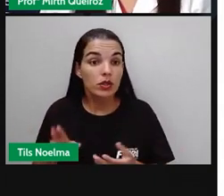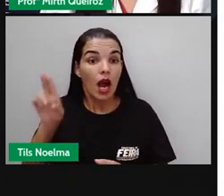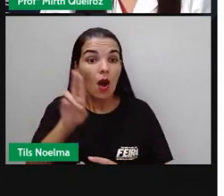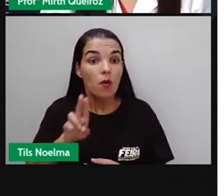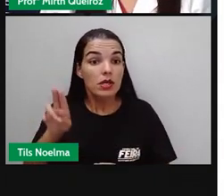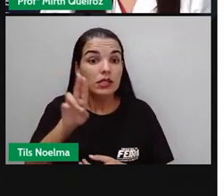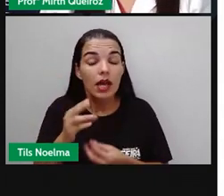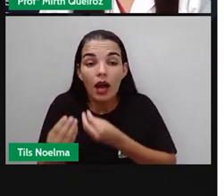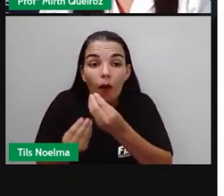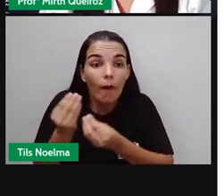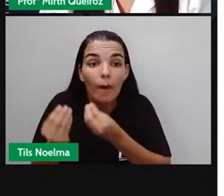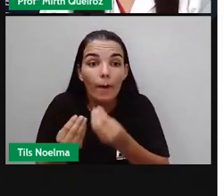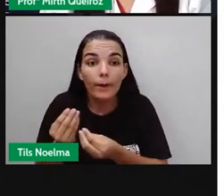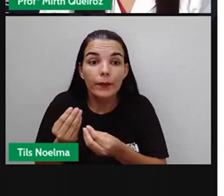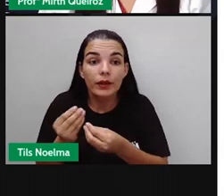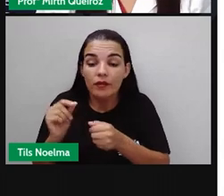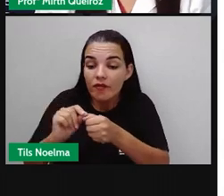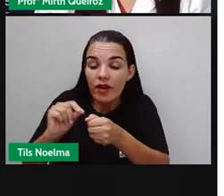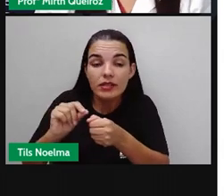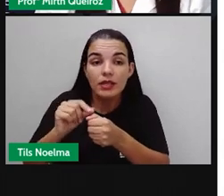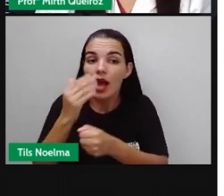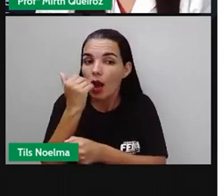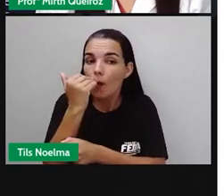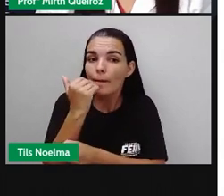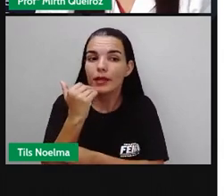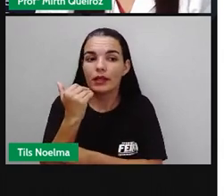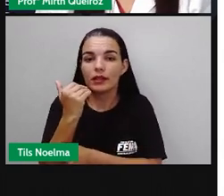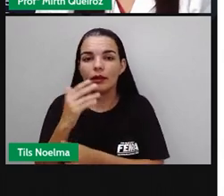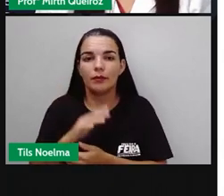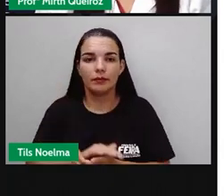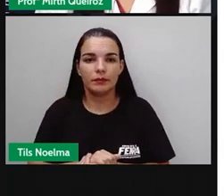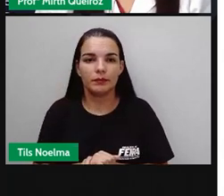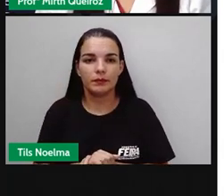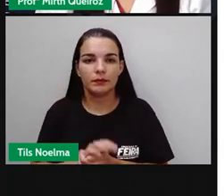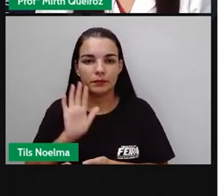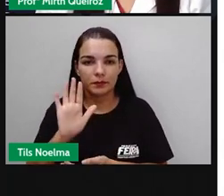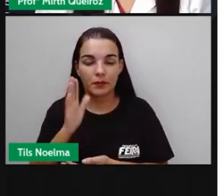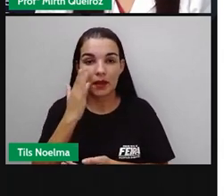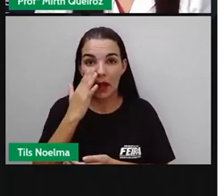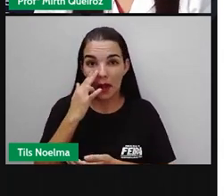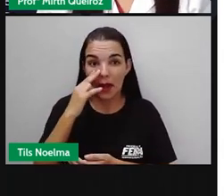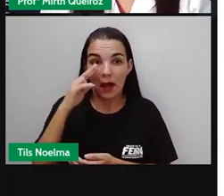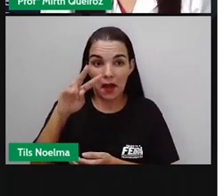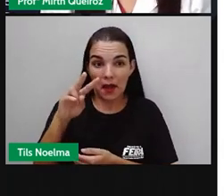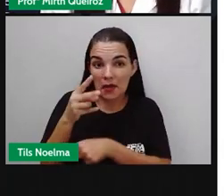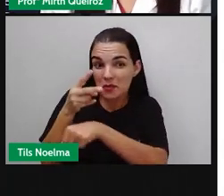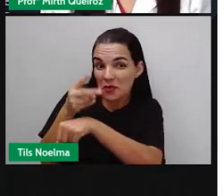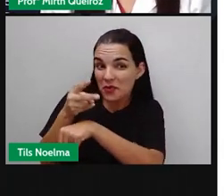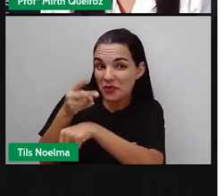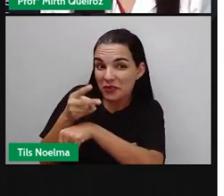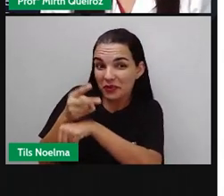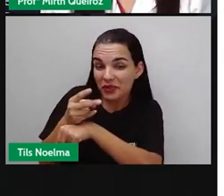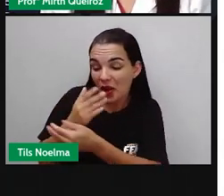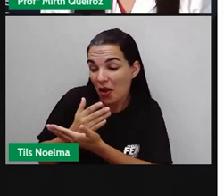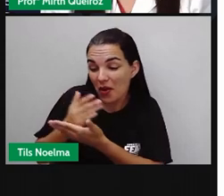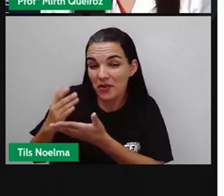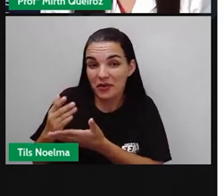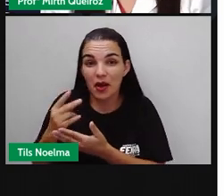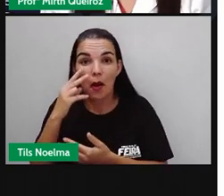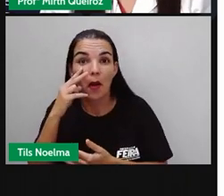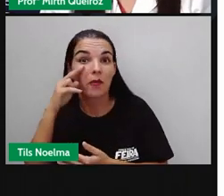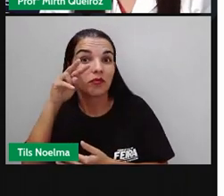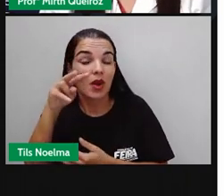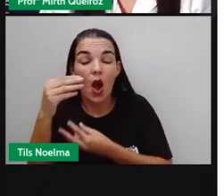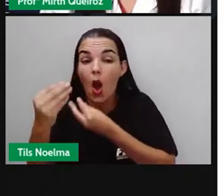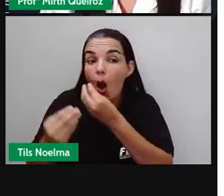o uso desses micro-organismos na produção de alimentos. Para começar, a Pró trouxe aqui para vocês um